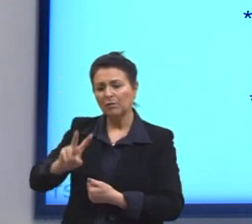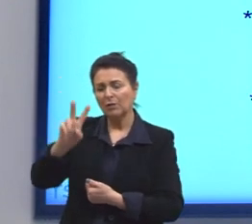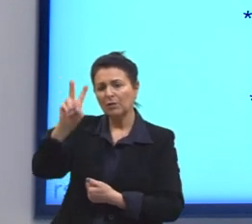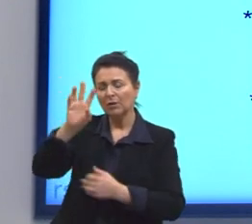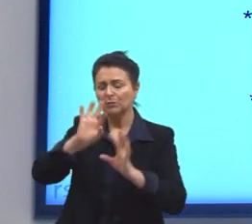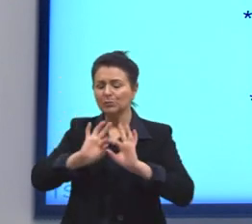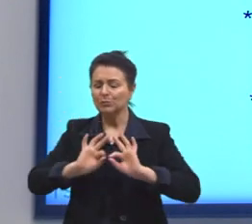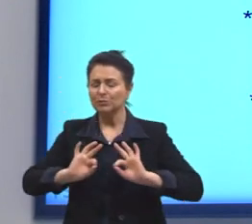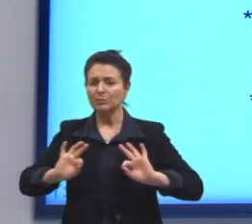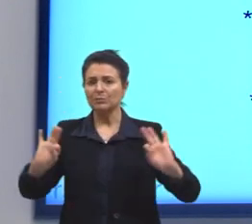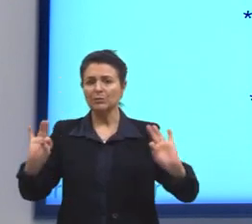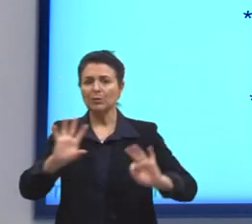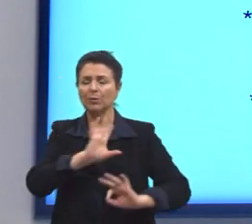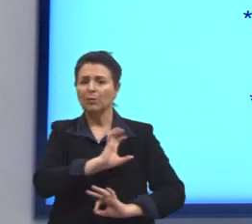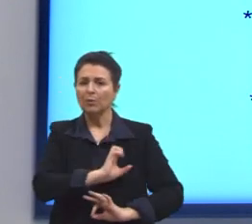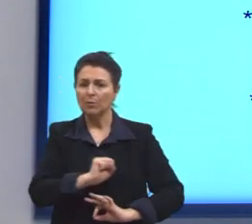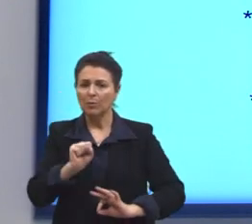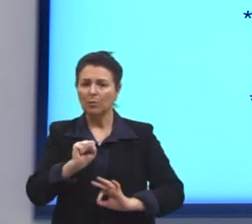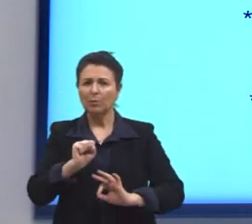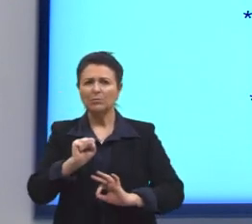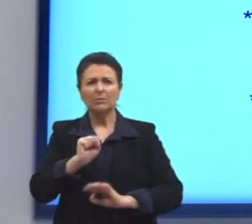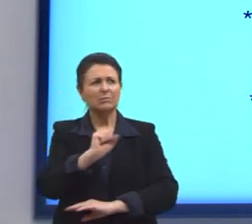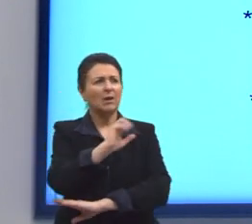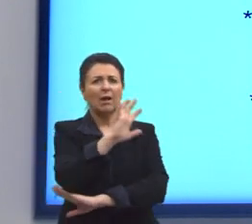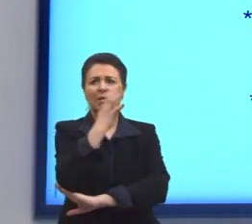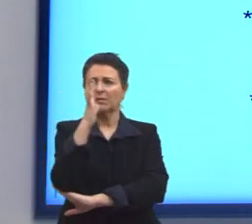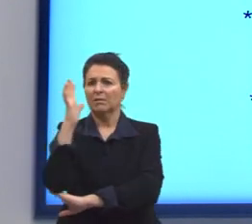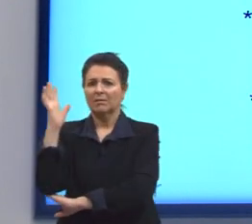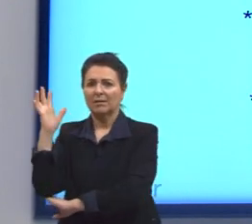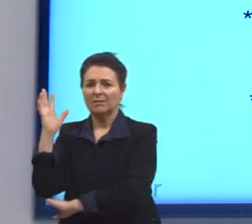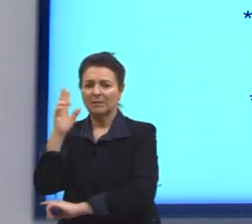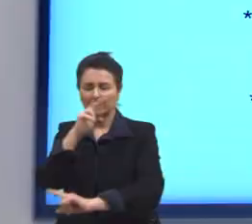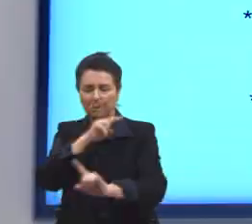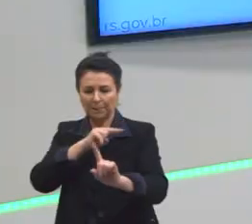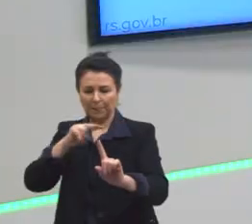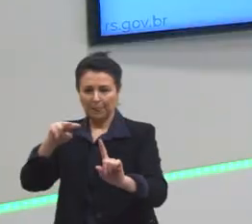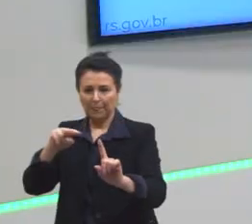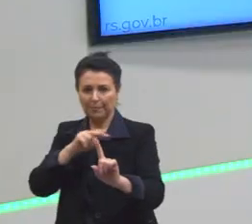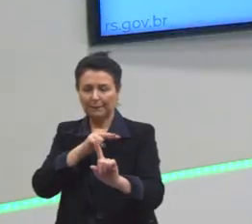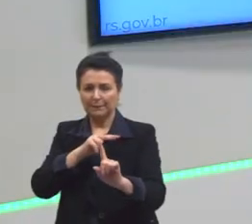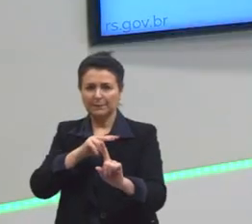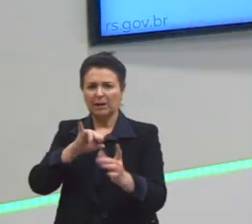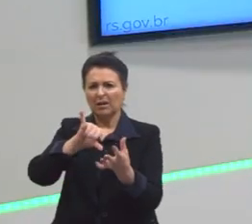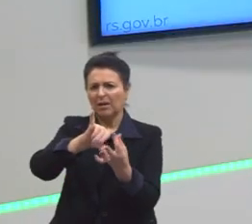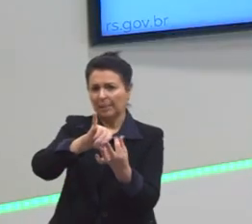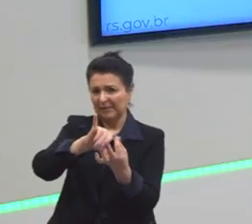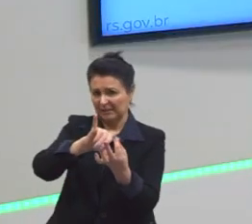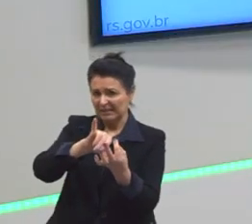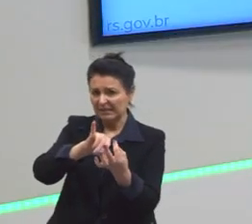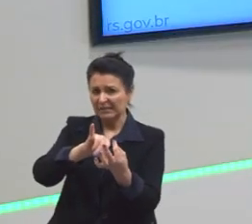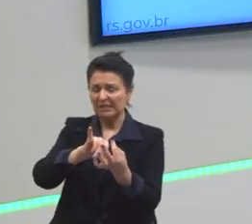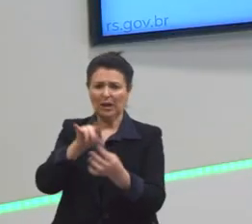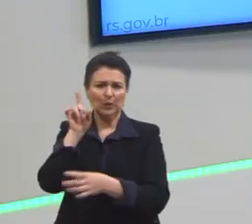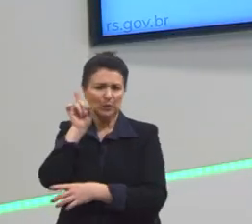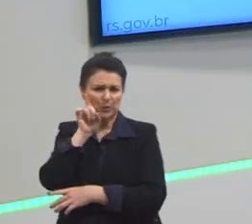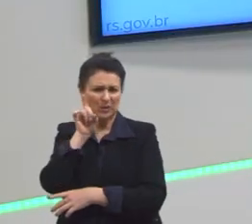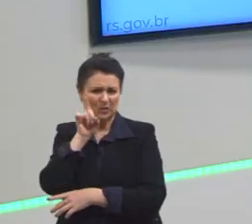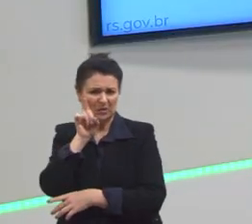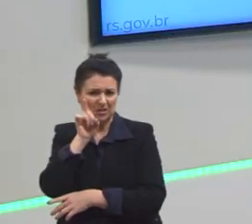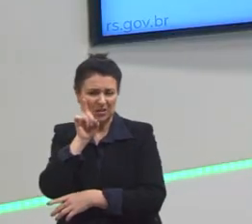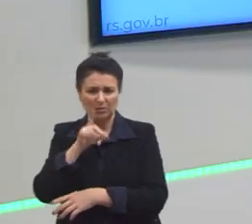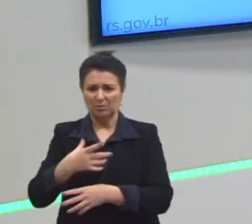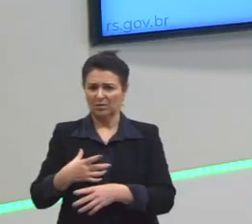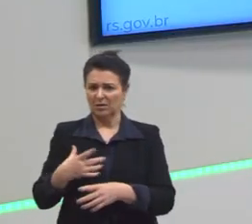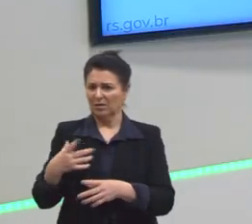simplicidade, o amor e a natureza. Aquela perspectiva capitalista americana não estava dando em